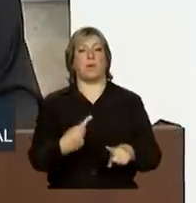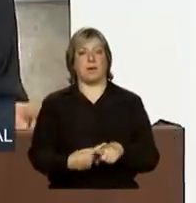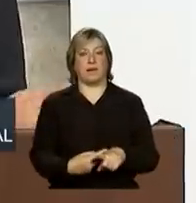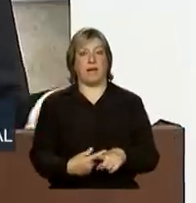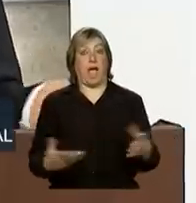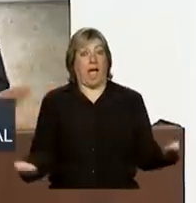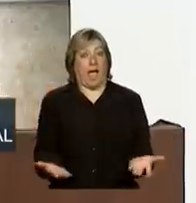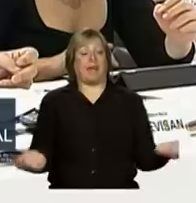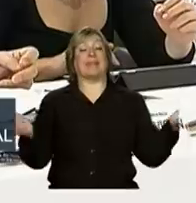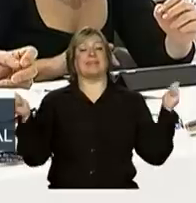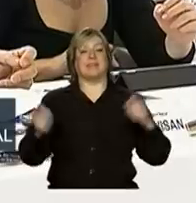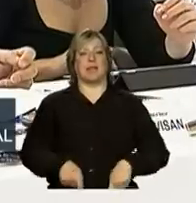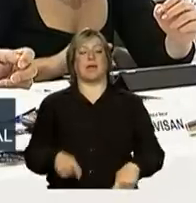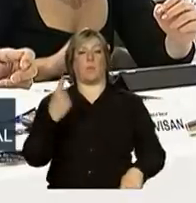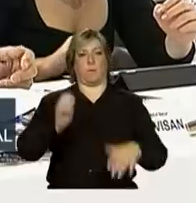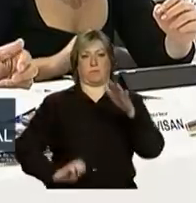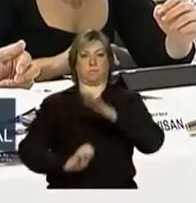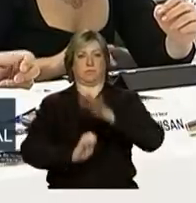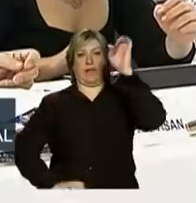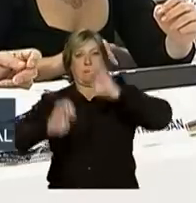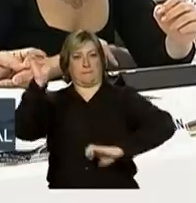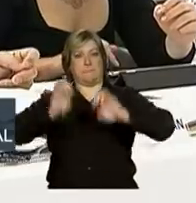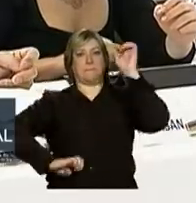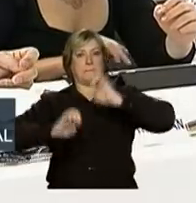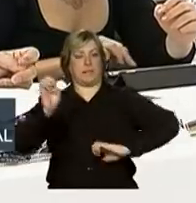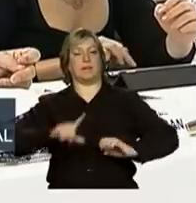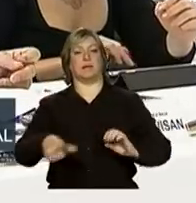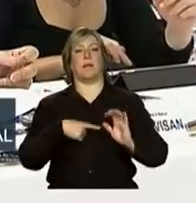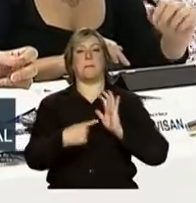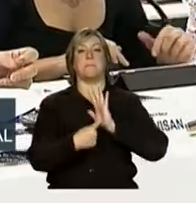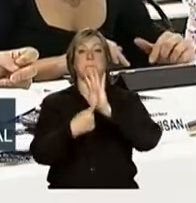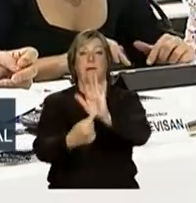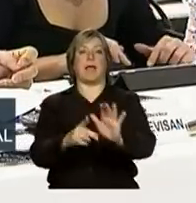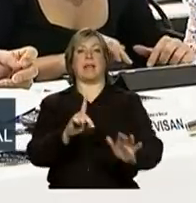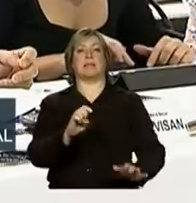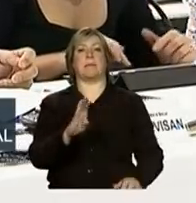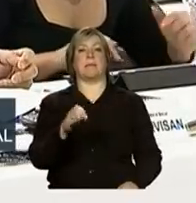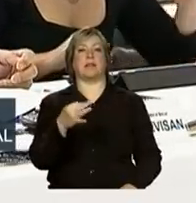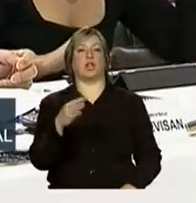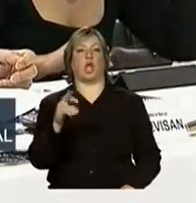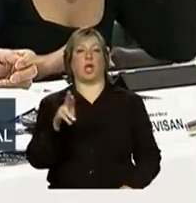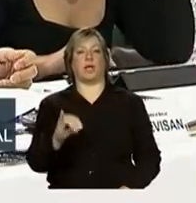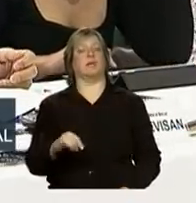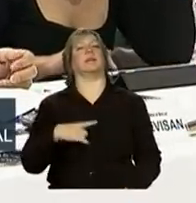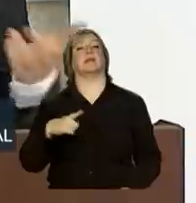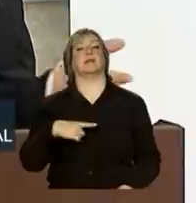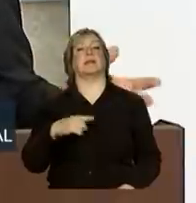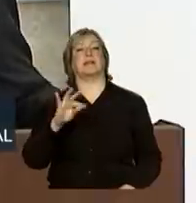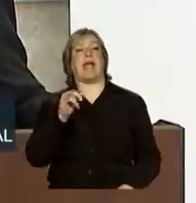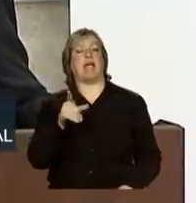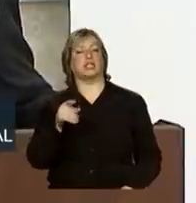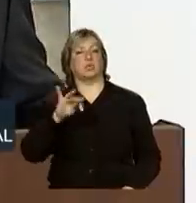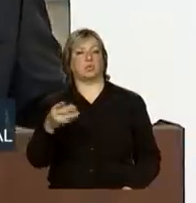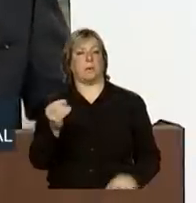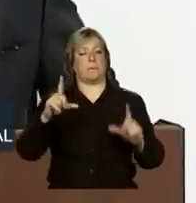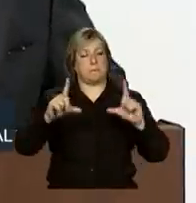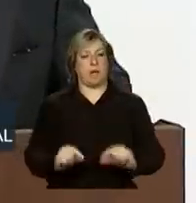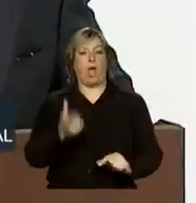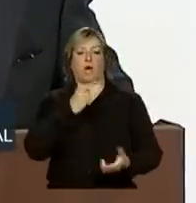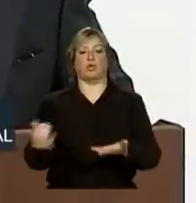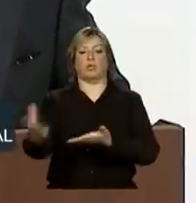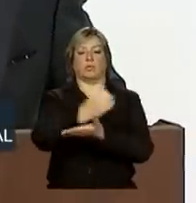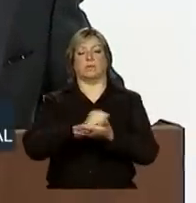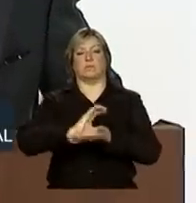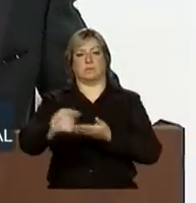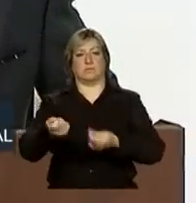é possível uma empresa apresentar uma debênture com uma taxa de juros mais baixa e captar recursos para investimento.